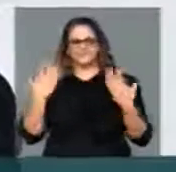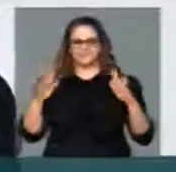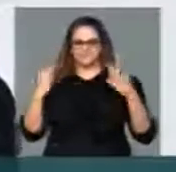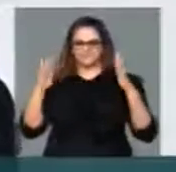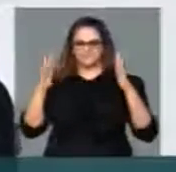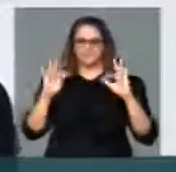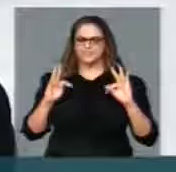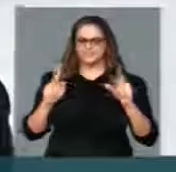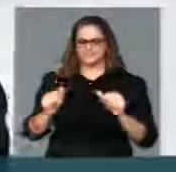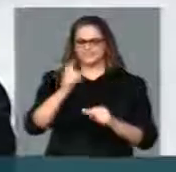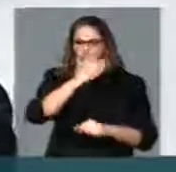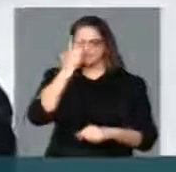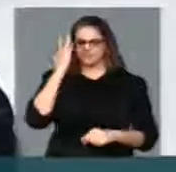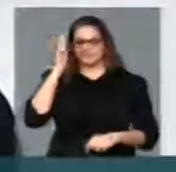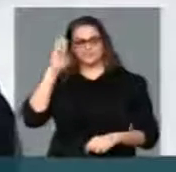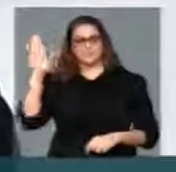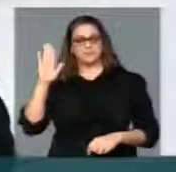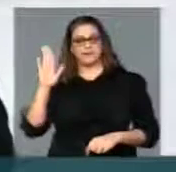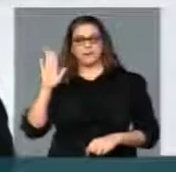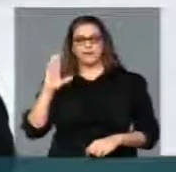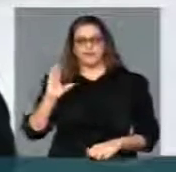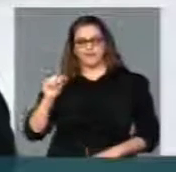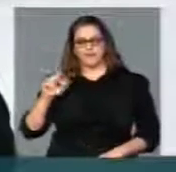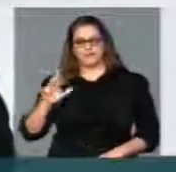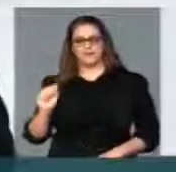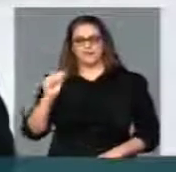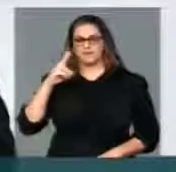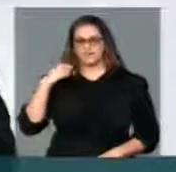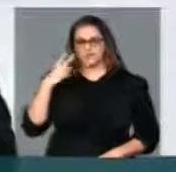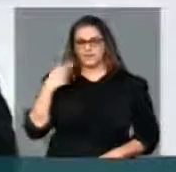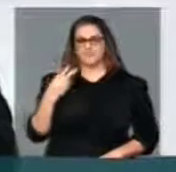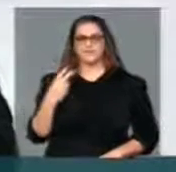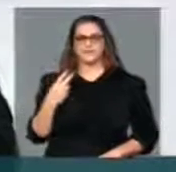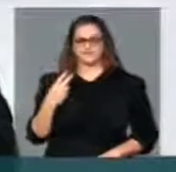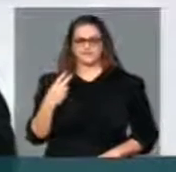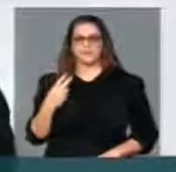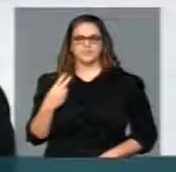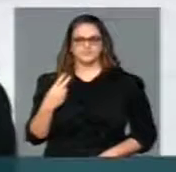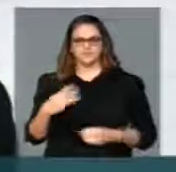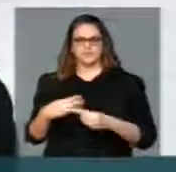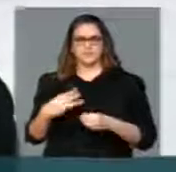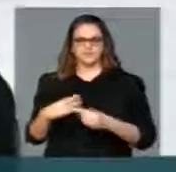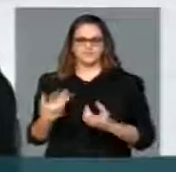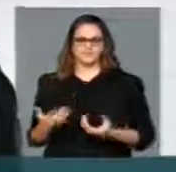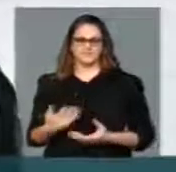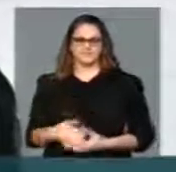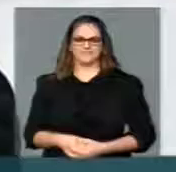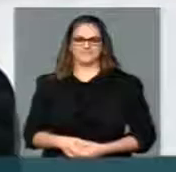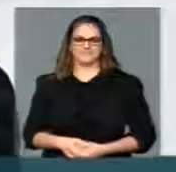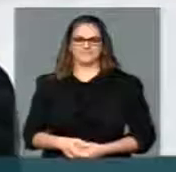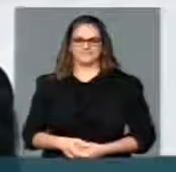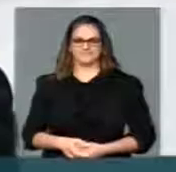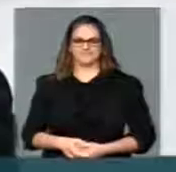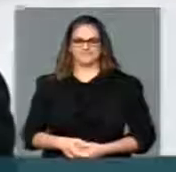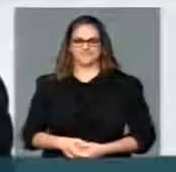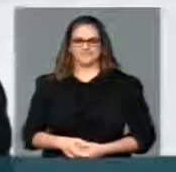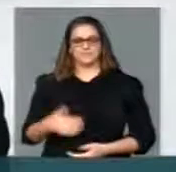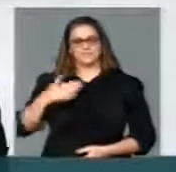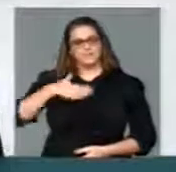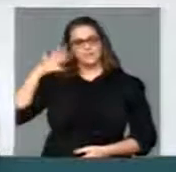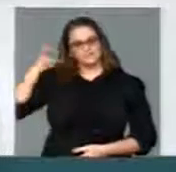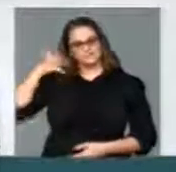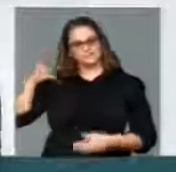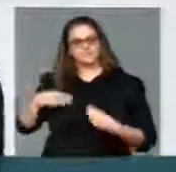todos, em especial à Câmara Municipal de Vereadores, que por unanimidade concedeu este título. Gostaria, Senhor Presidente, de ter a senhora por